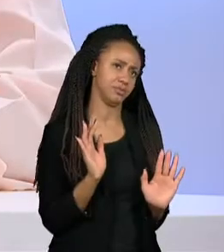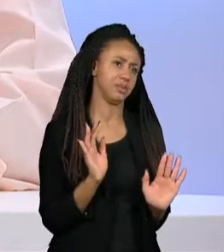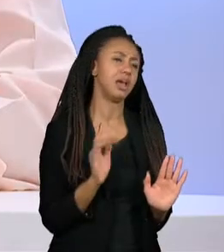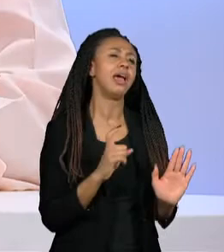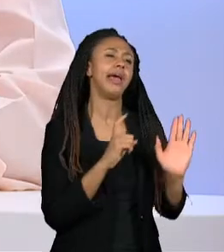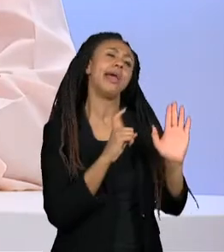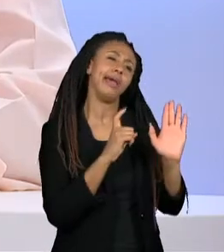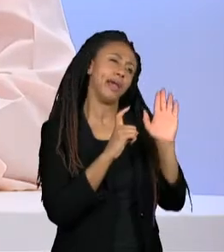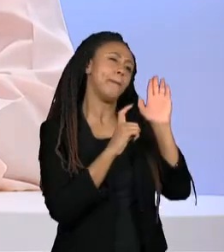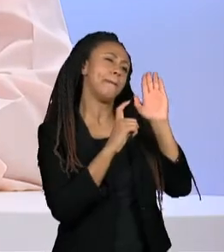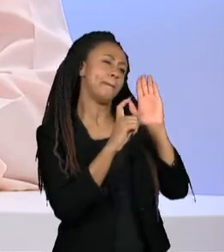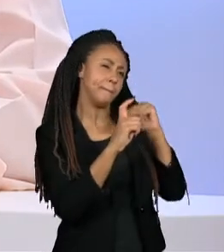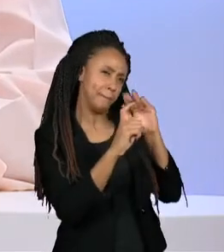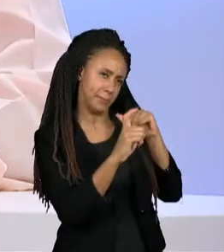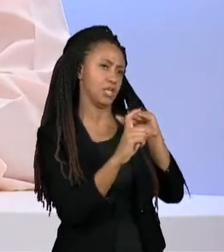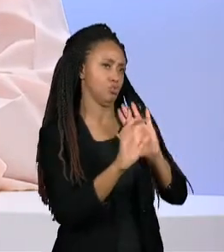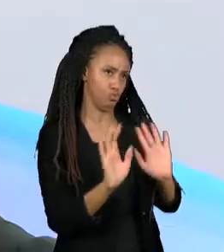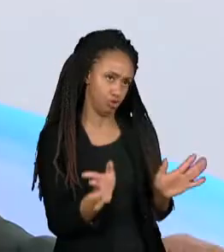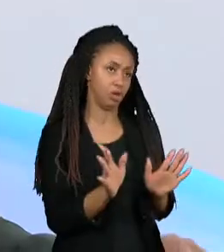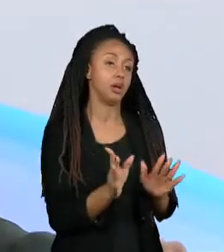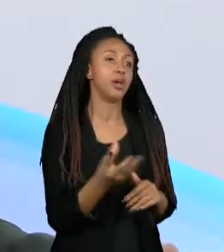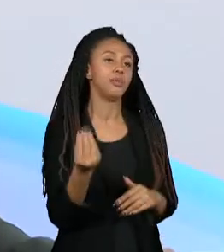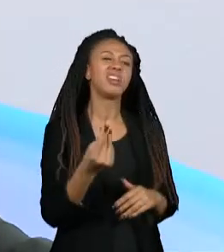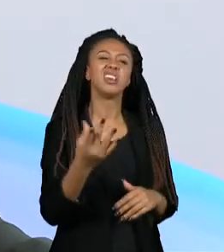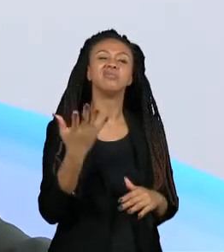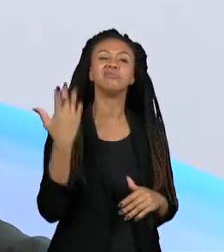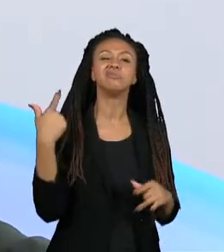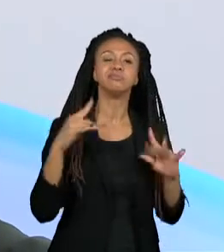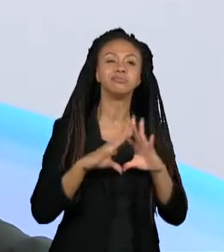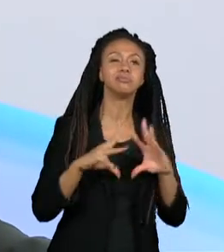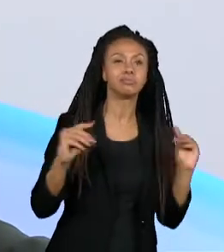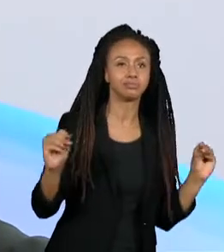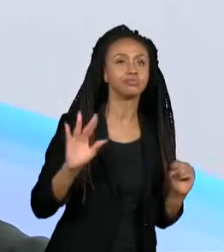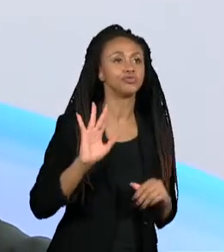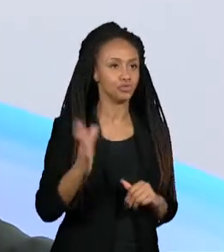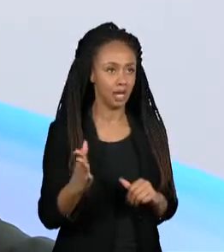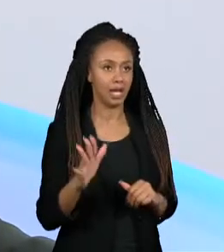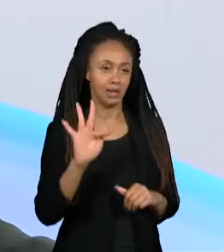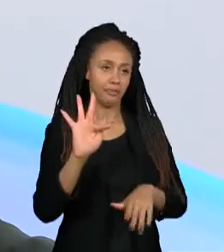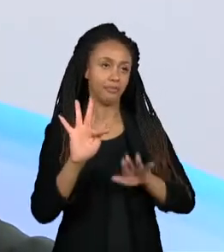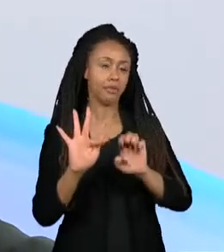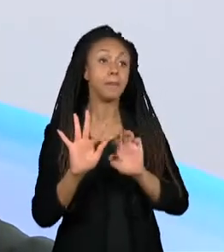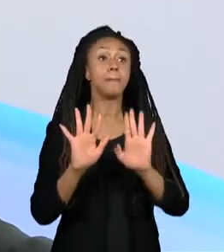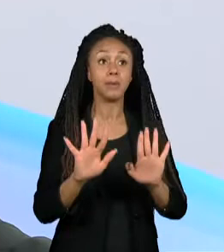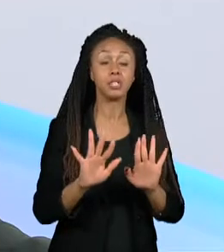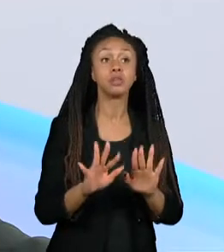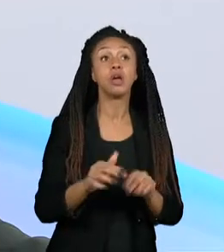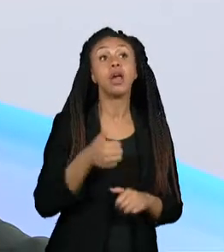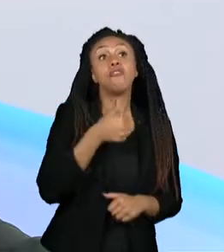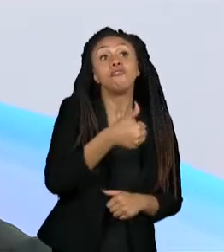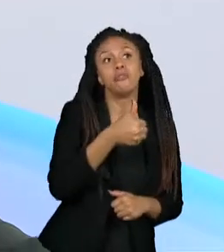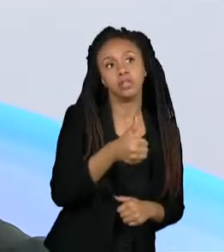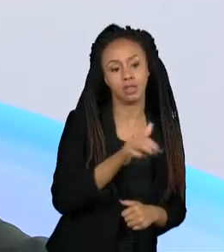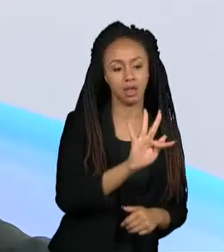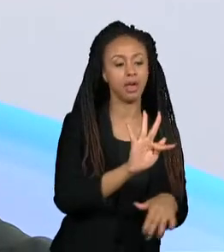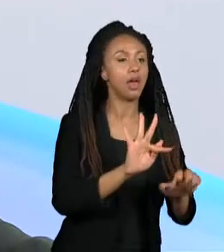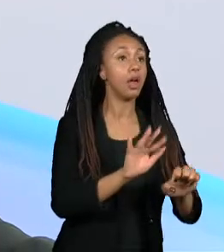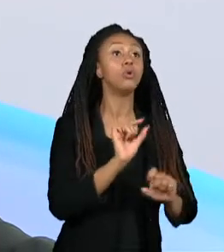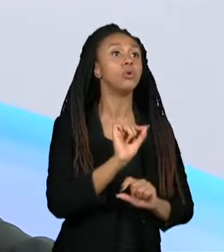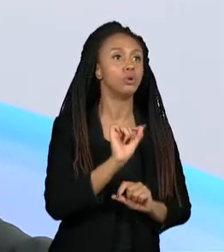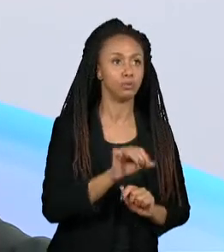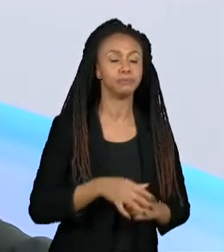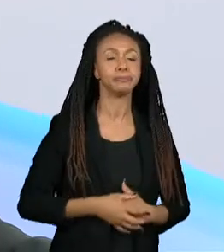tinha, já está saindo dos conceitos da Fórmula E. Mas a grande vantagem da Fórmula E é